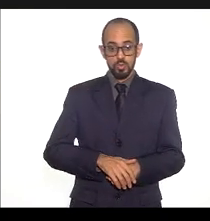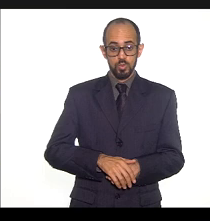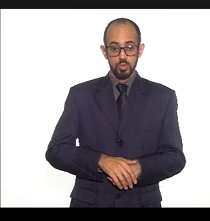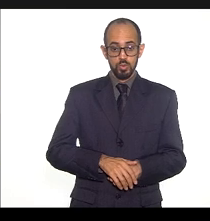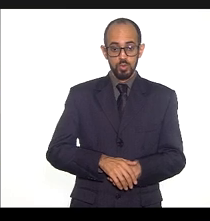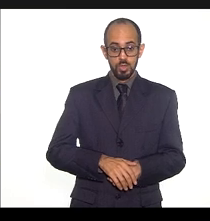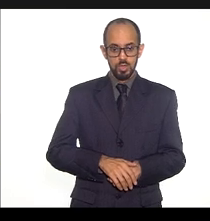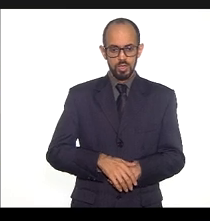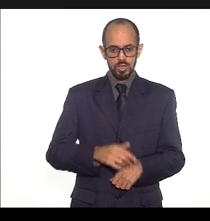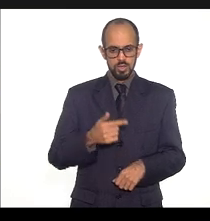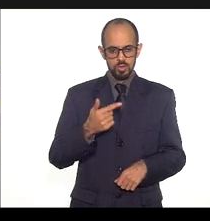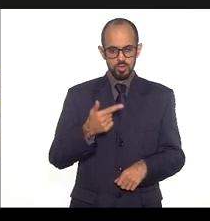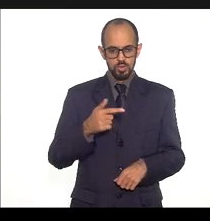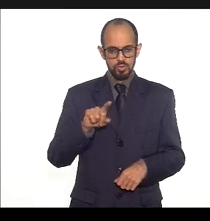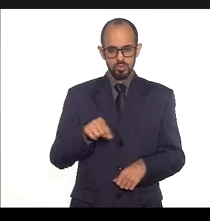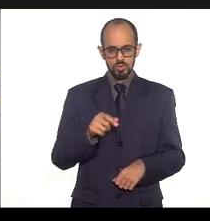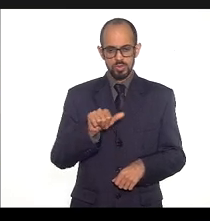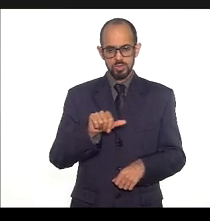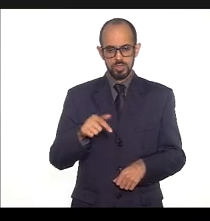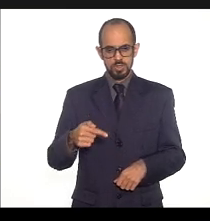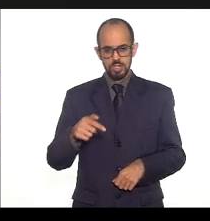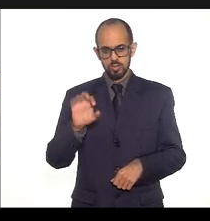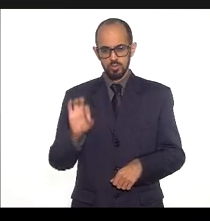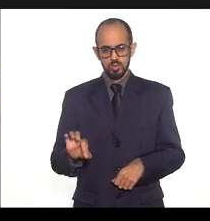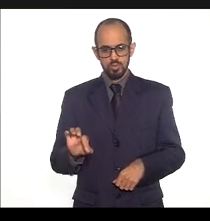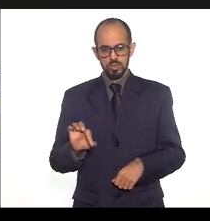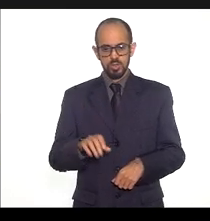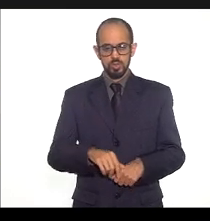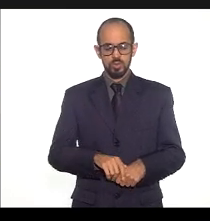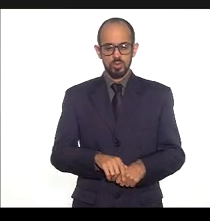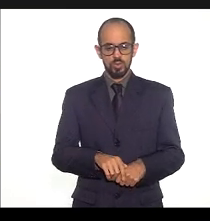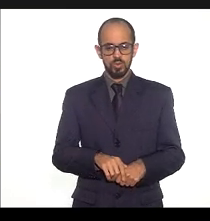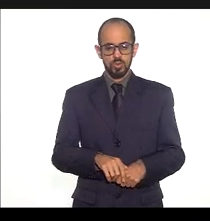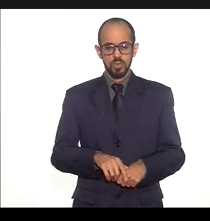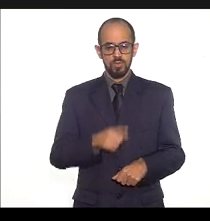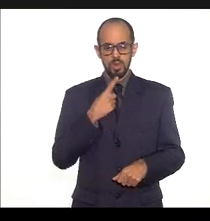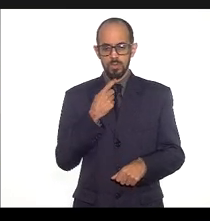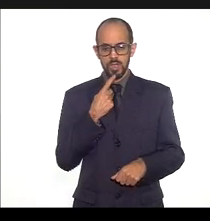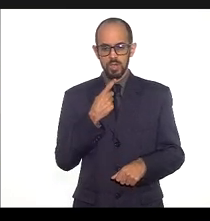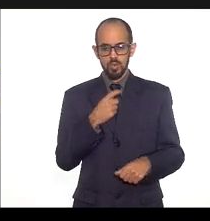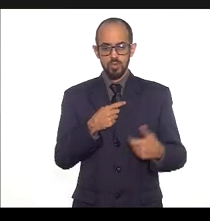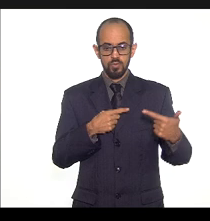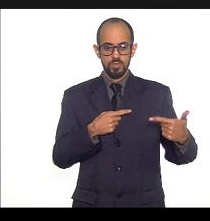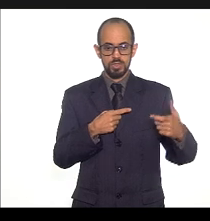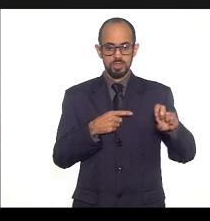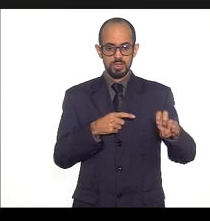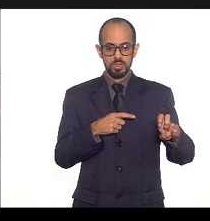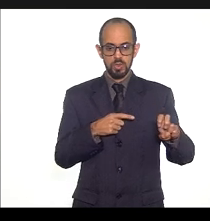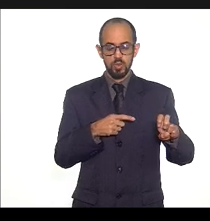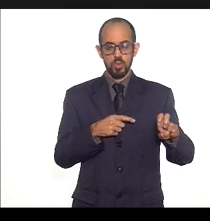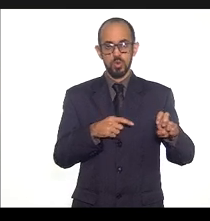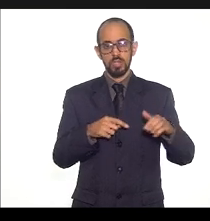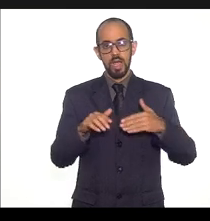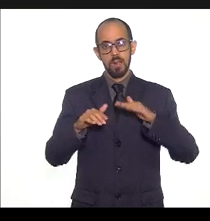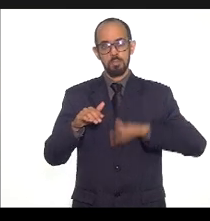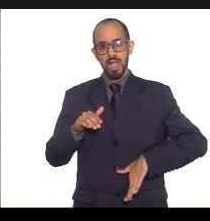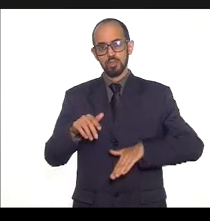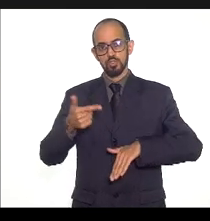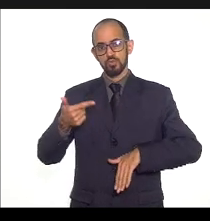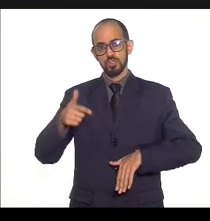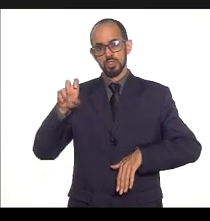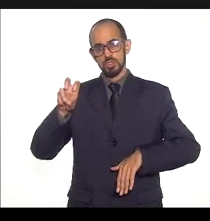portanto 2,17% 25 metas com menos de 25%